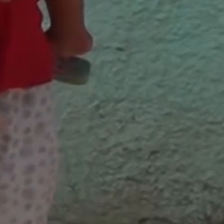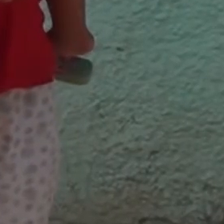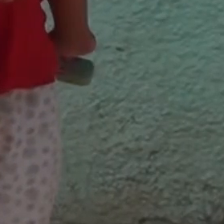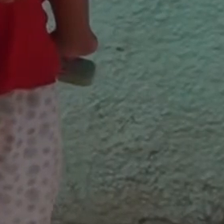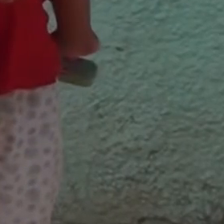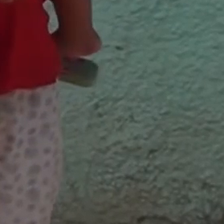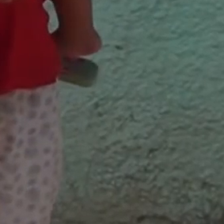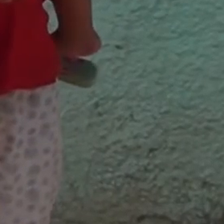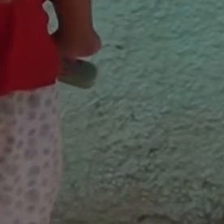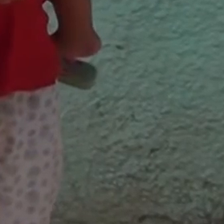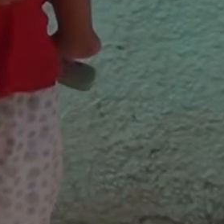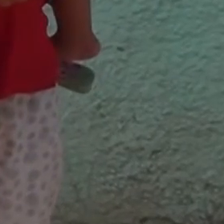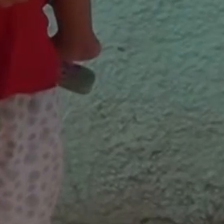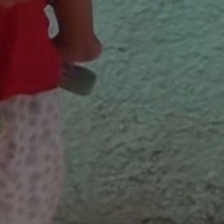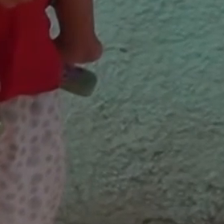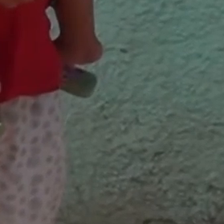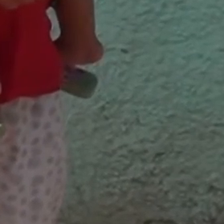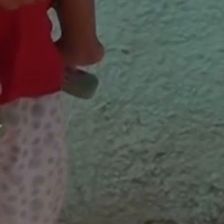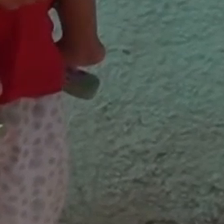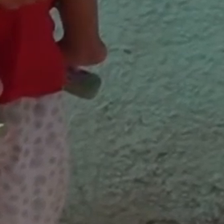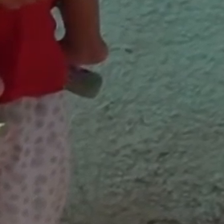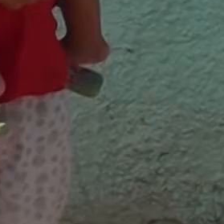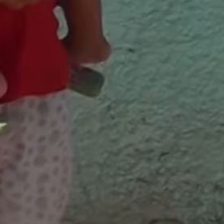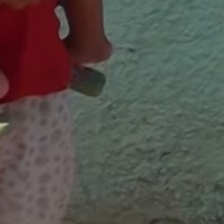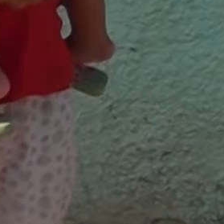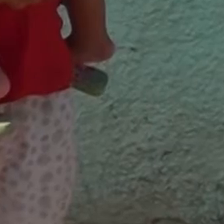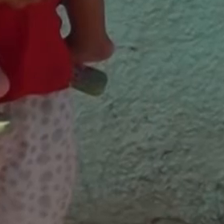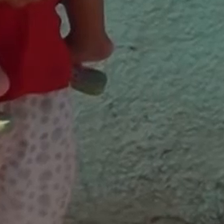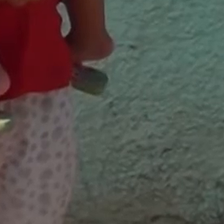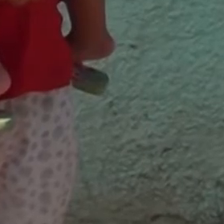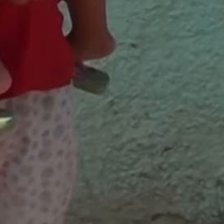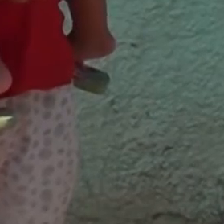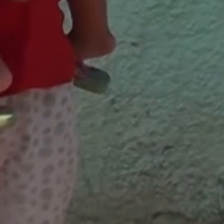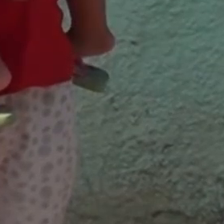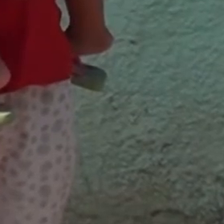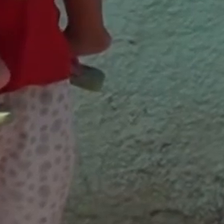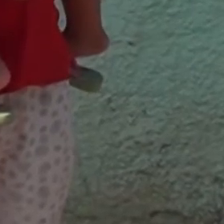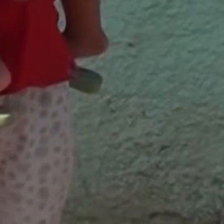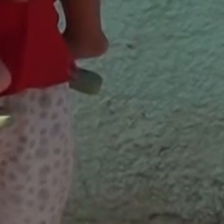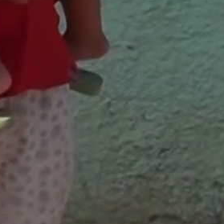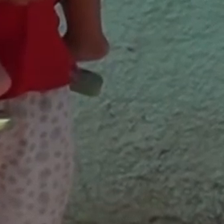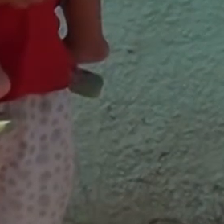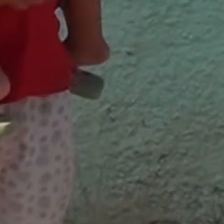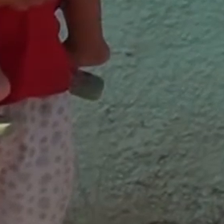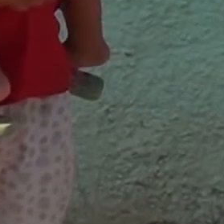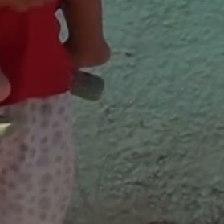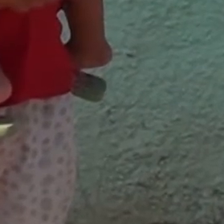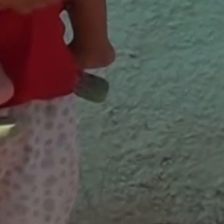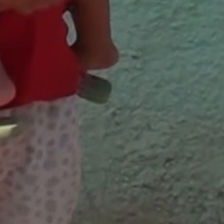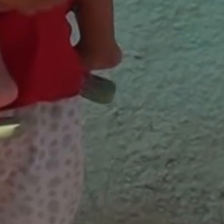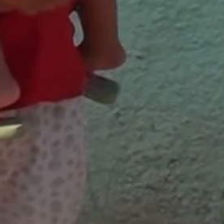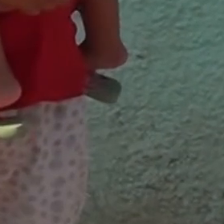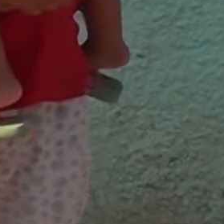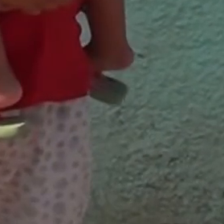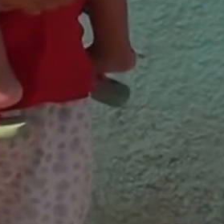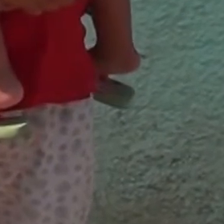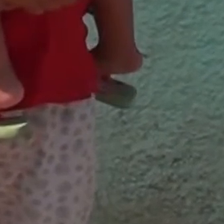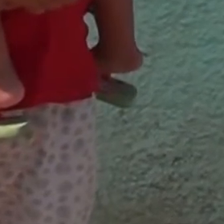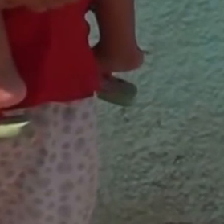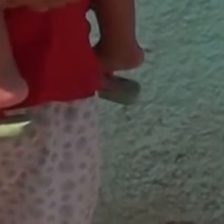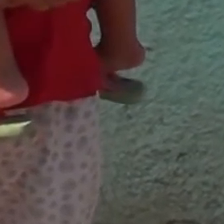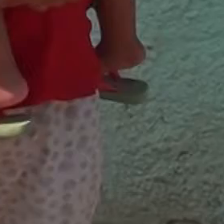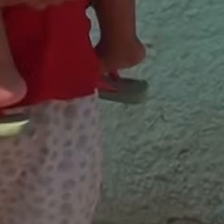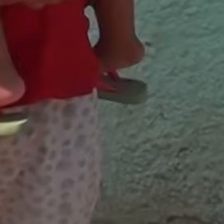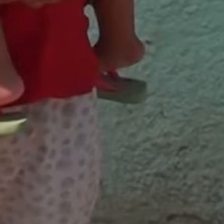E a gente olhou assim um para o outro e estranhou, porque nunca a gente teve isso. Então a gente agradece muito a Deus por essa ajuda, por esse atendimento.